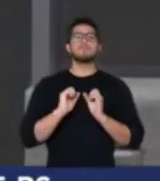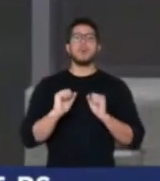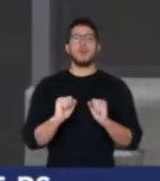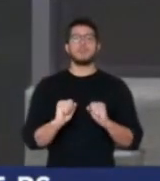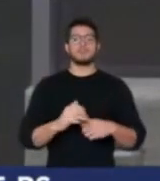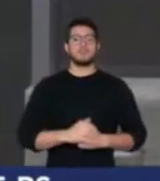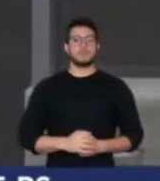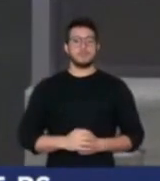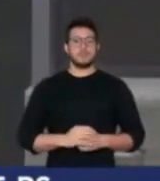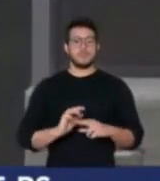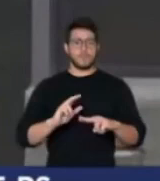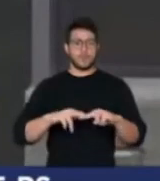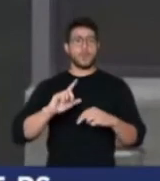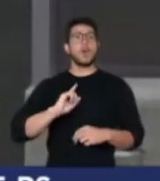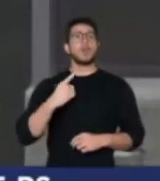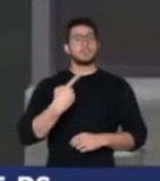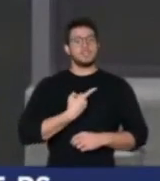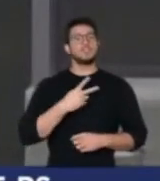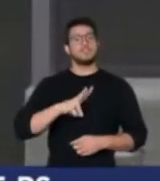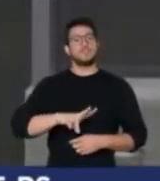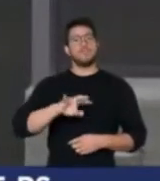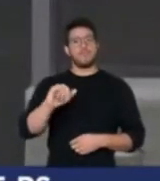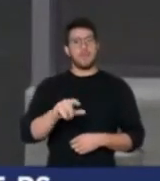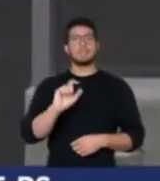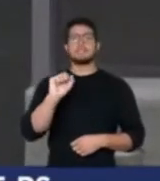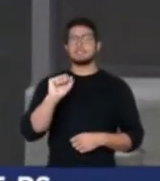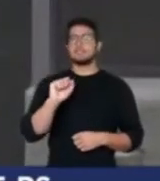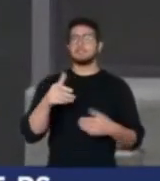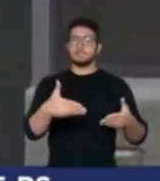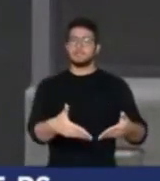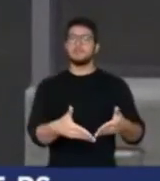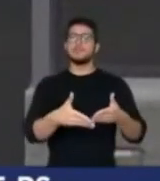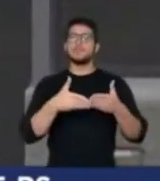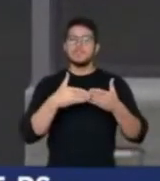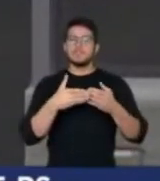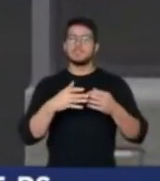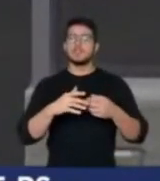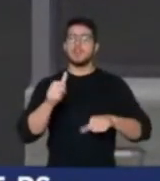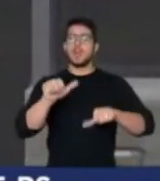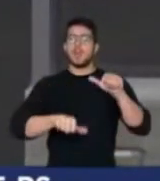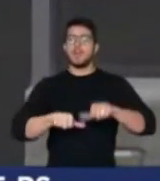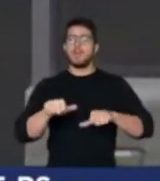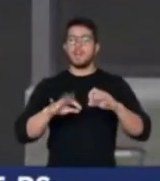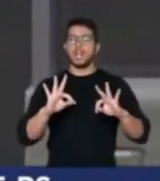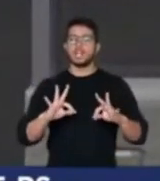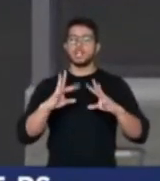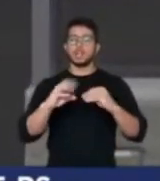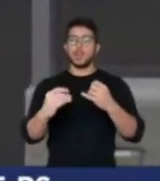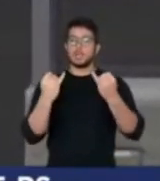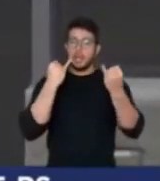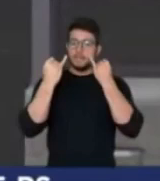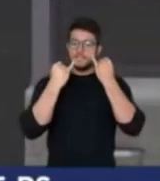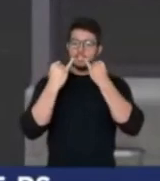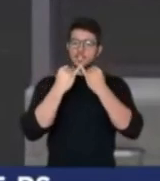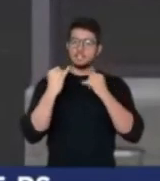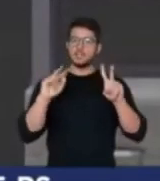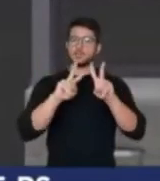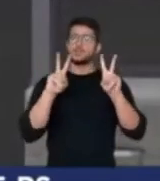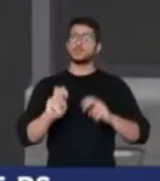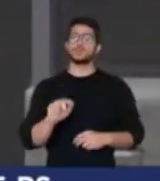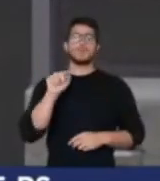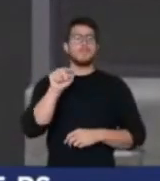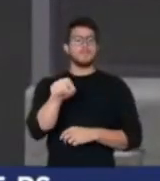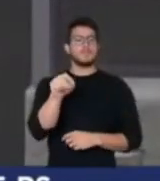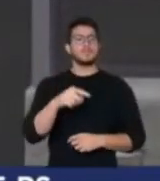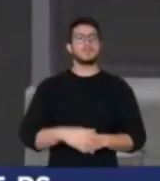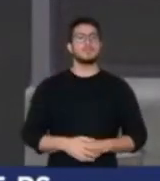protocolar um pedido de acesso a todas as investigações que existem a seu respeito, para ter condições